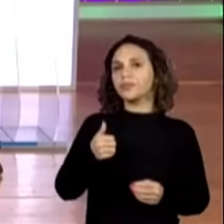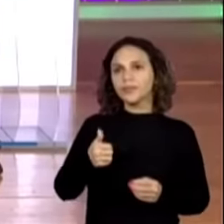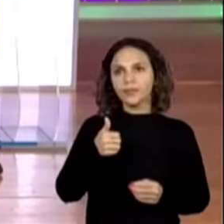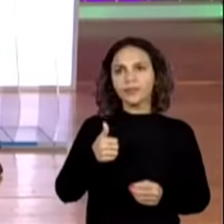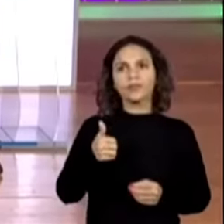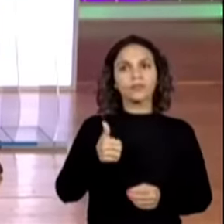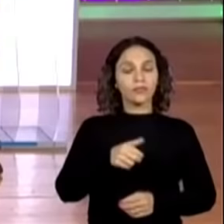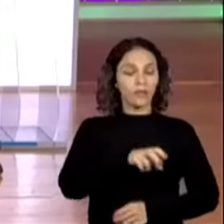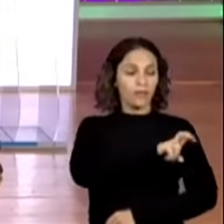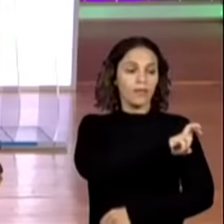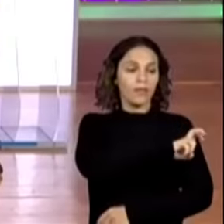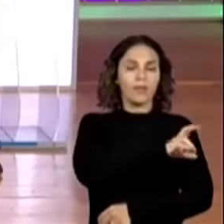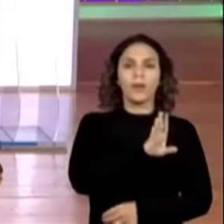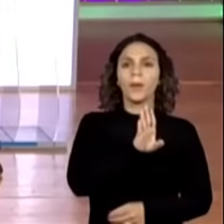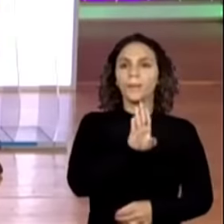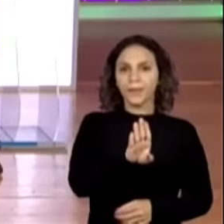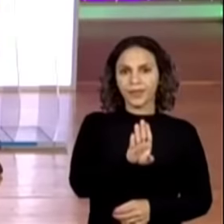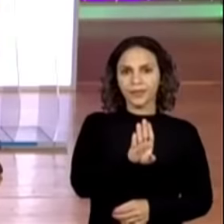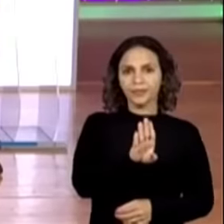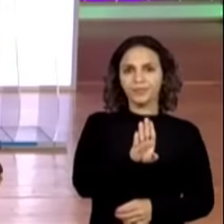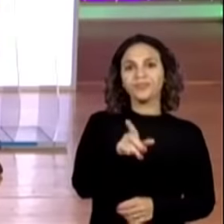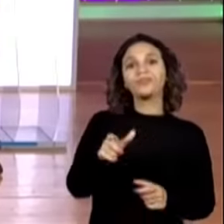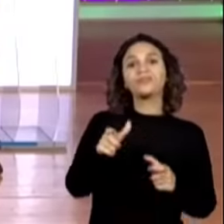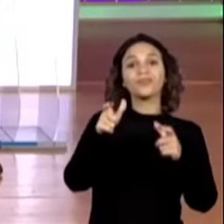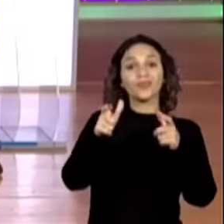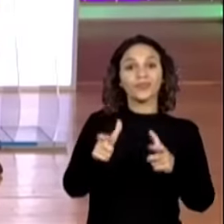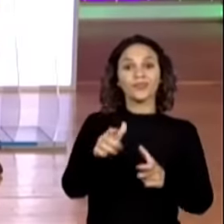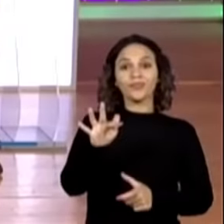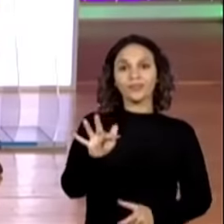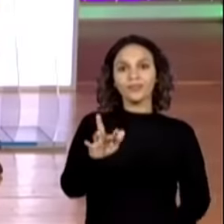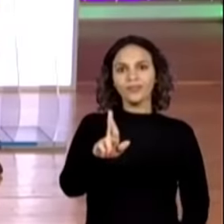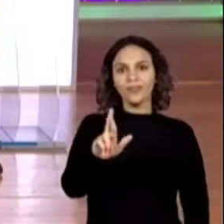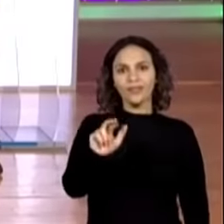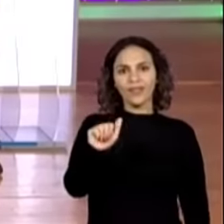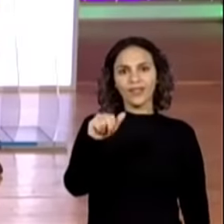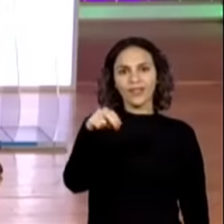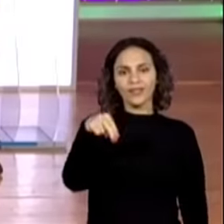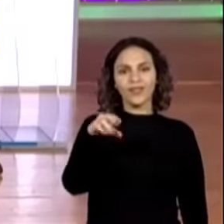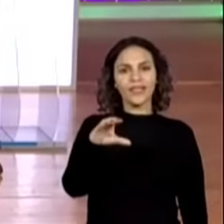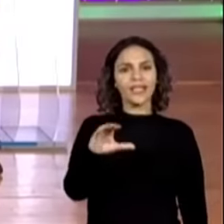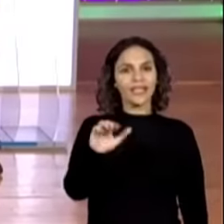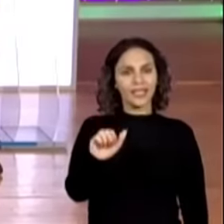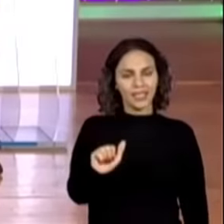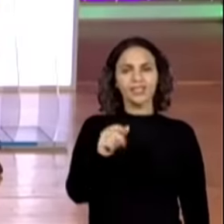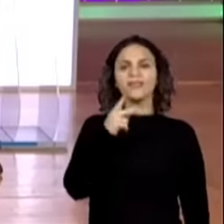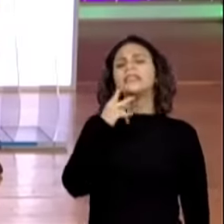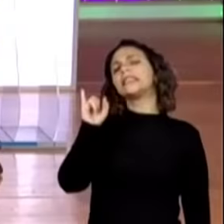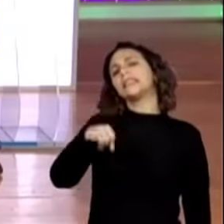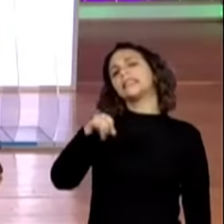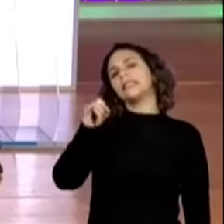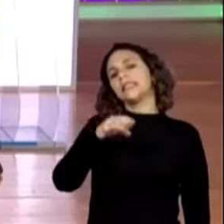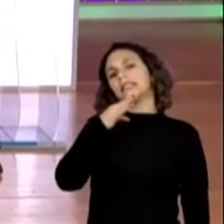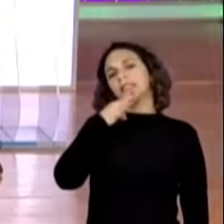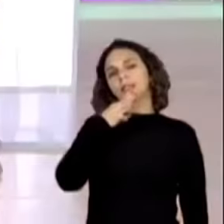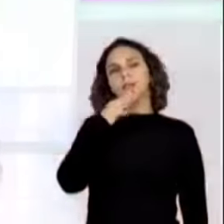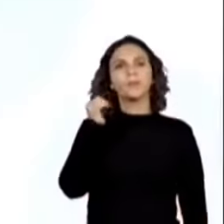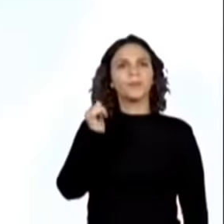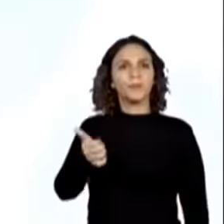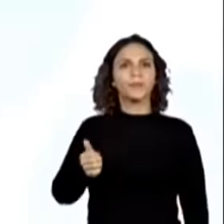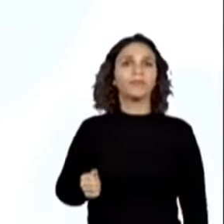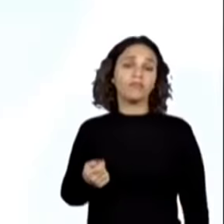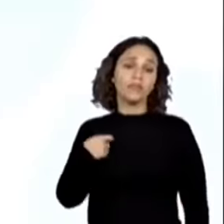da escola, a professora Amália Pimentel de Franca, também disse que sim. Conheço todos. Todo mundo com sim. Então, eu vou colocar